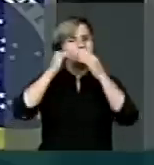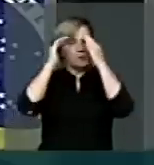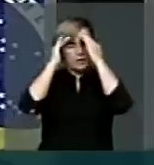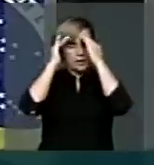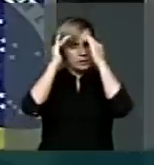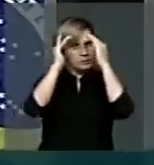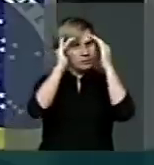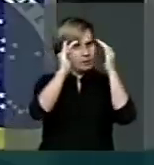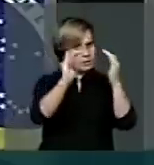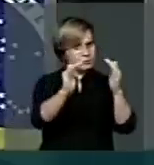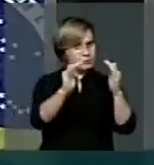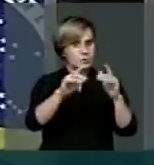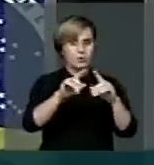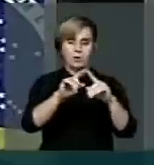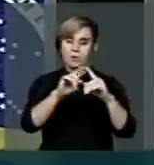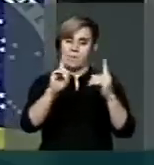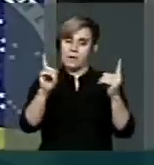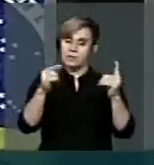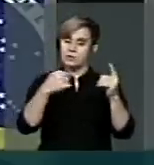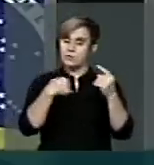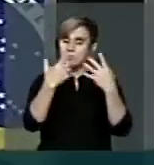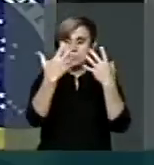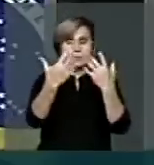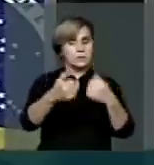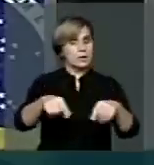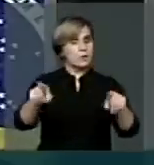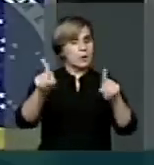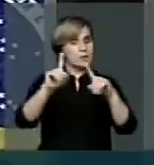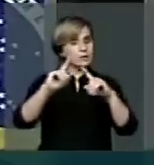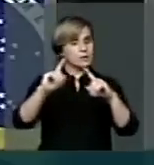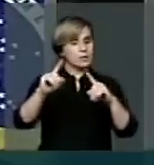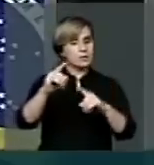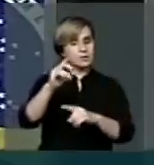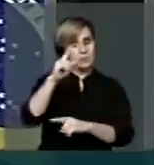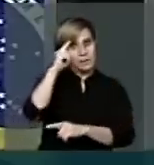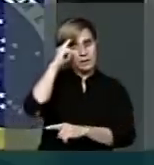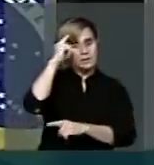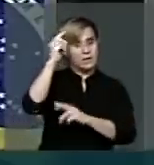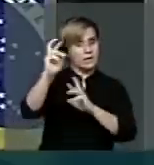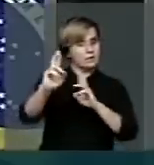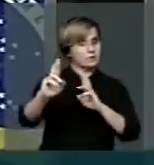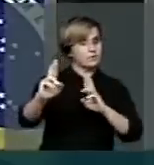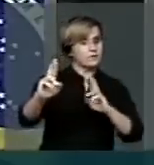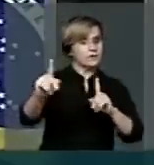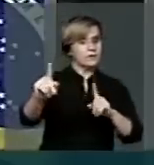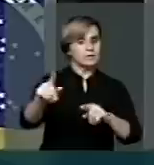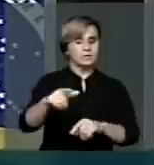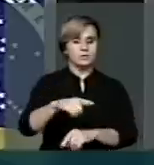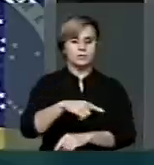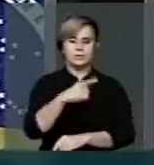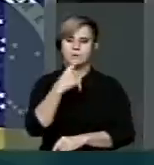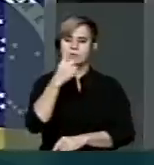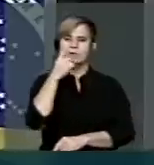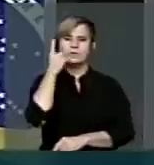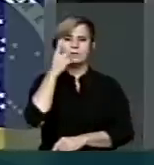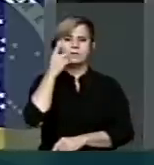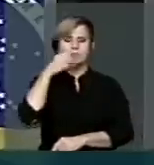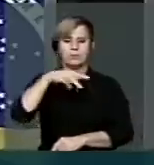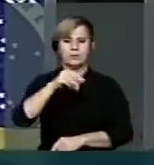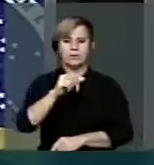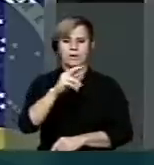eu reafirmo que eu discordo, é irrazão de duas manifestações feitas pelo deputado Marco